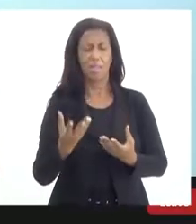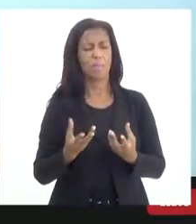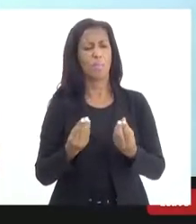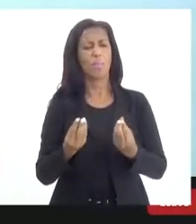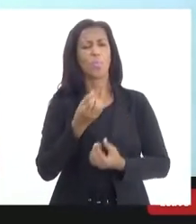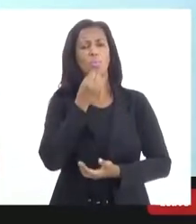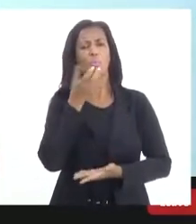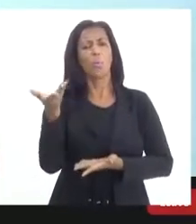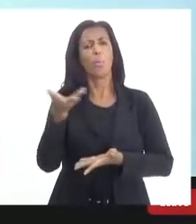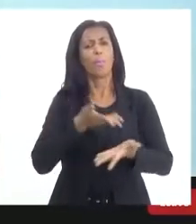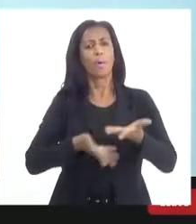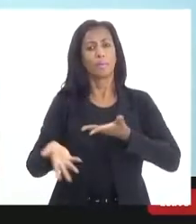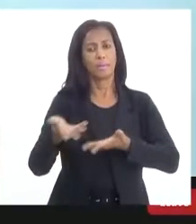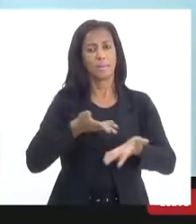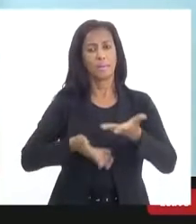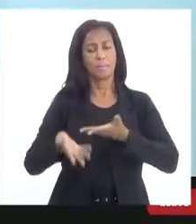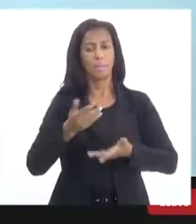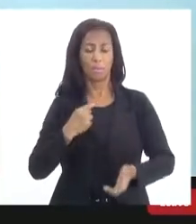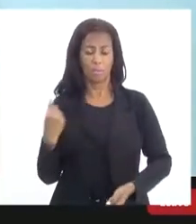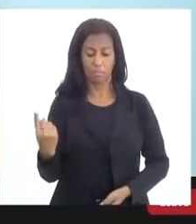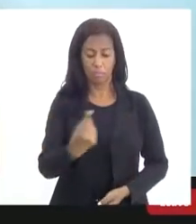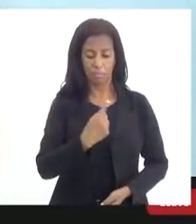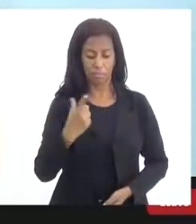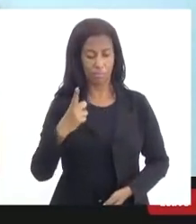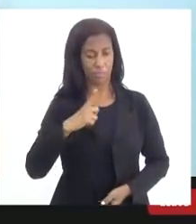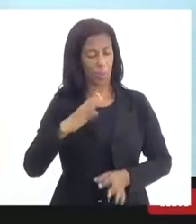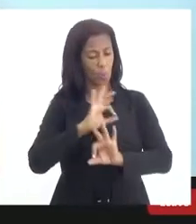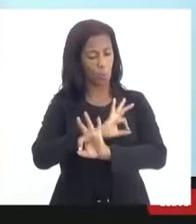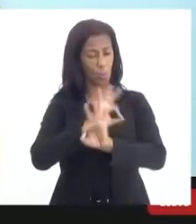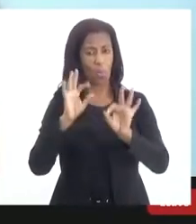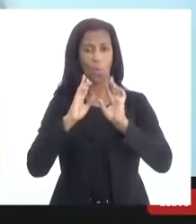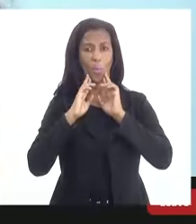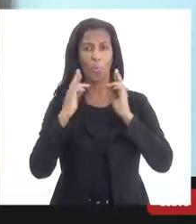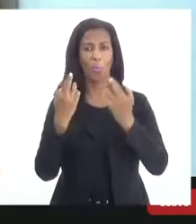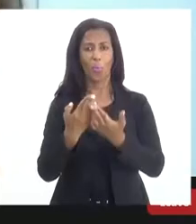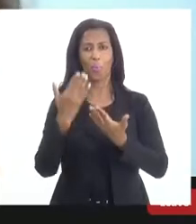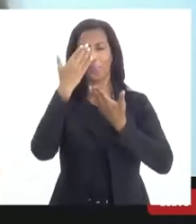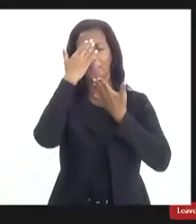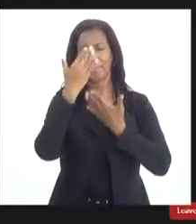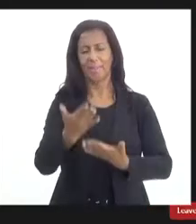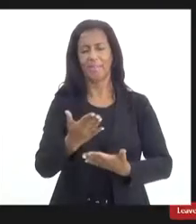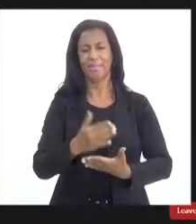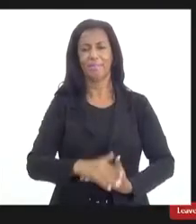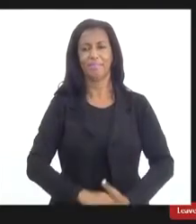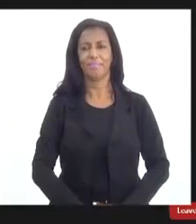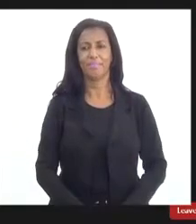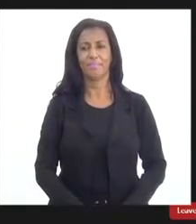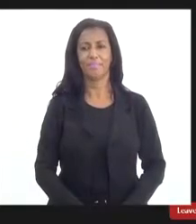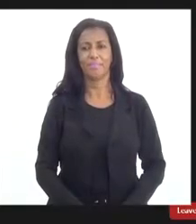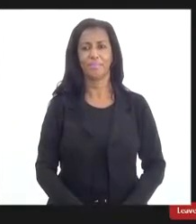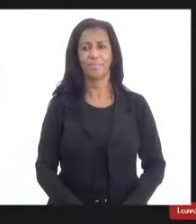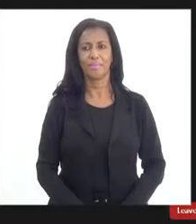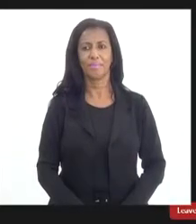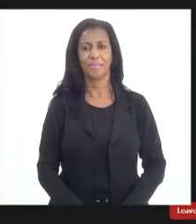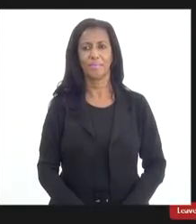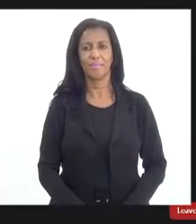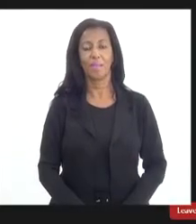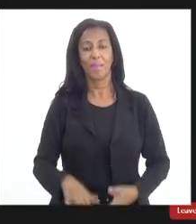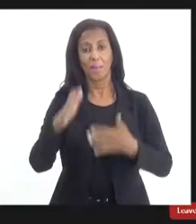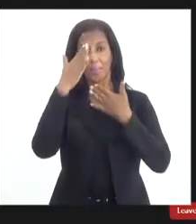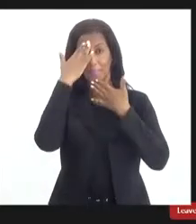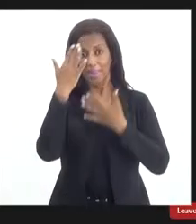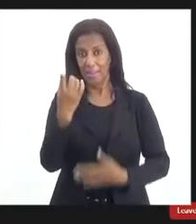participando. que nós tenhamos uma ótima reunião. Obrigada. Obrigada, doutora Maria